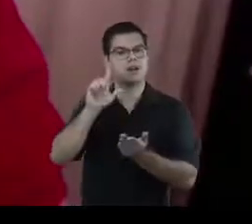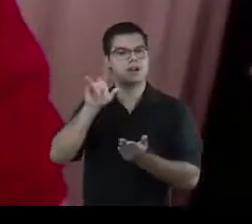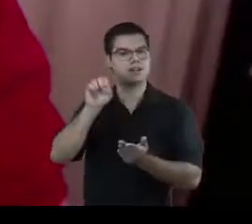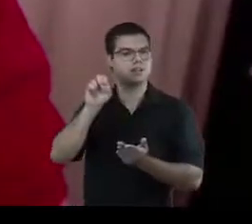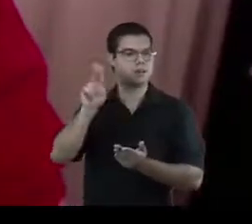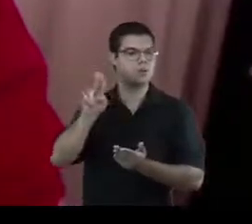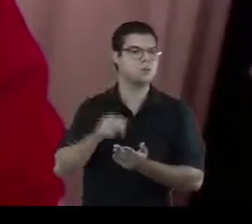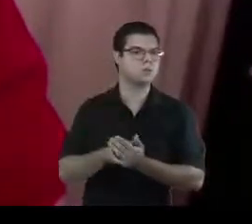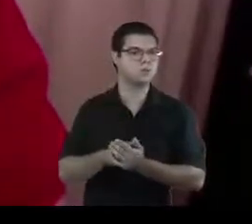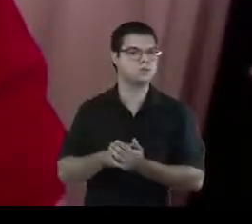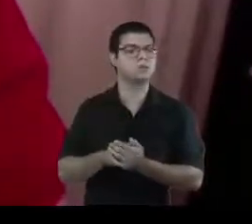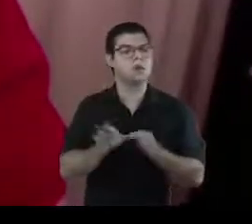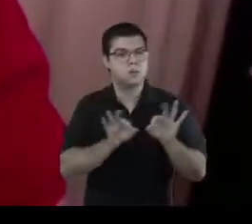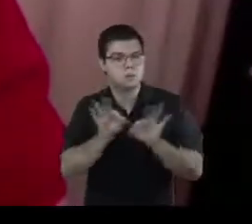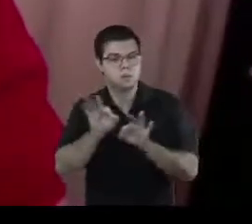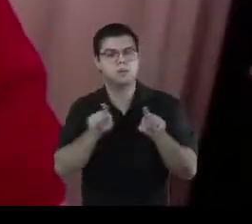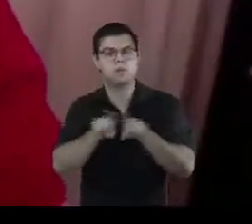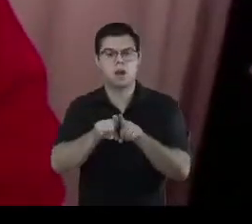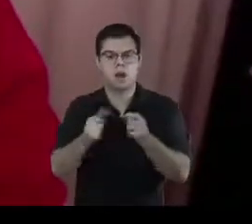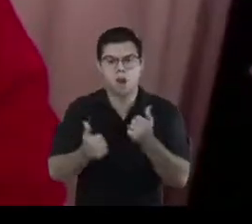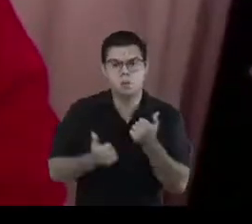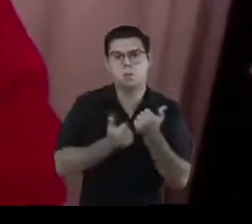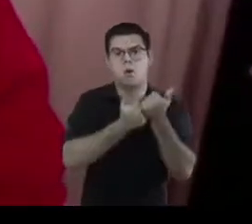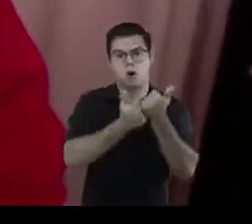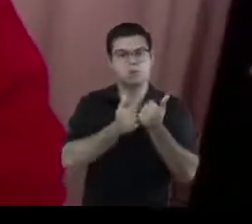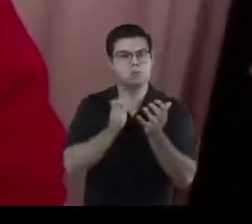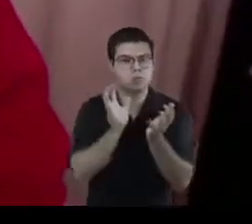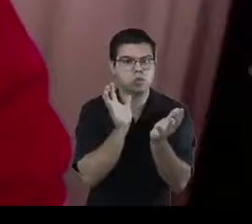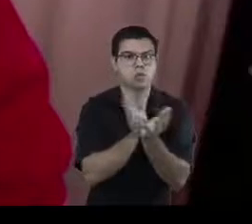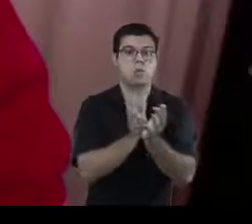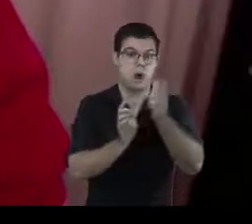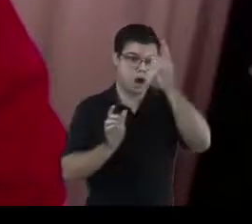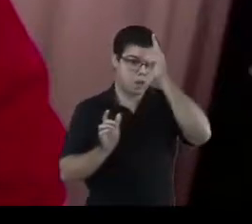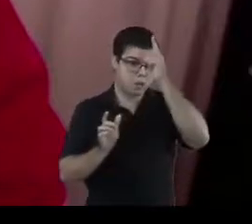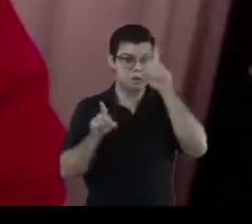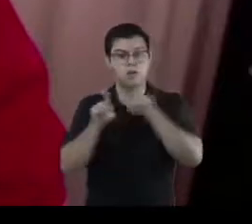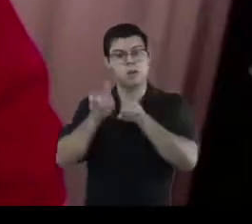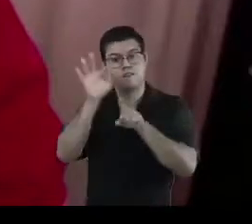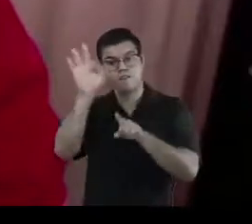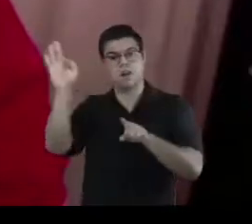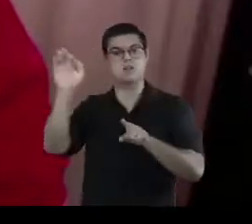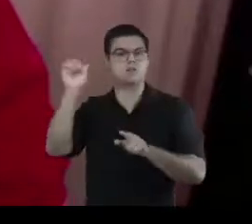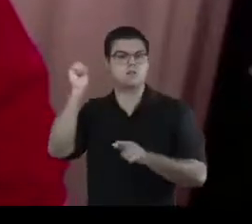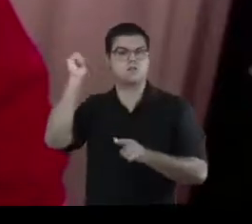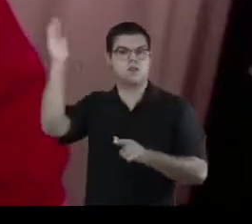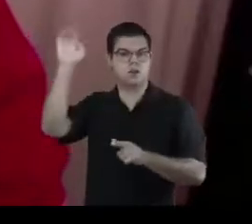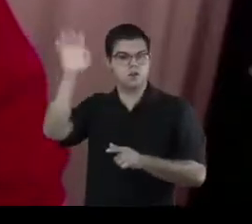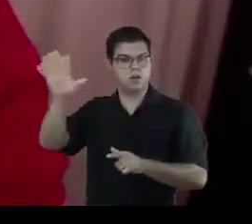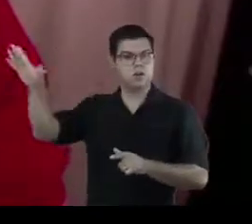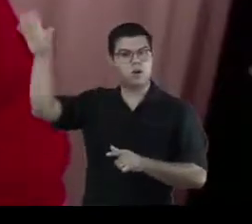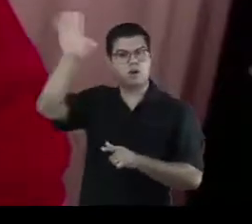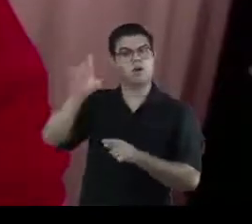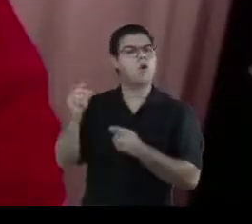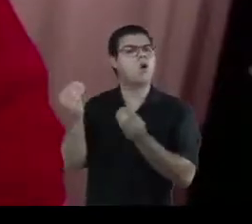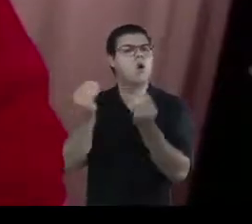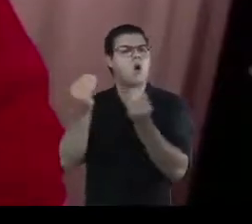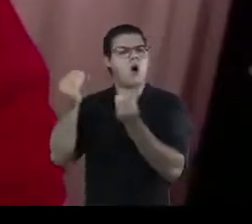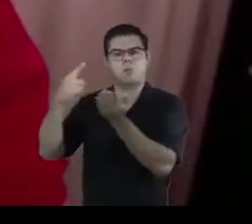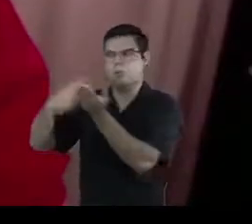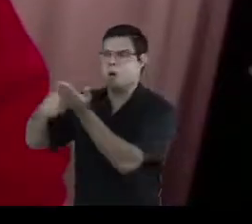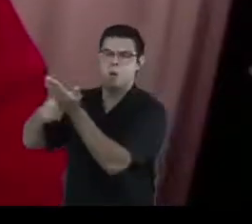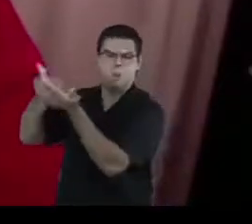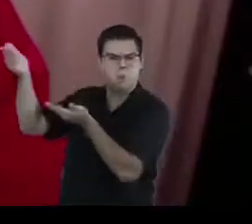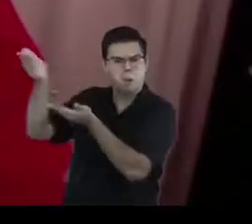iniciativas de cooperação cultural entre a França e a Alemanha no exterior, através de redes diplomáticas e